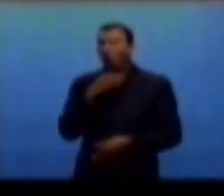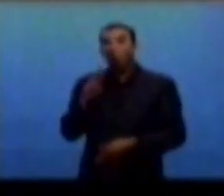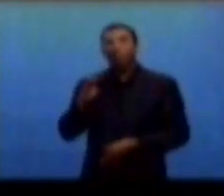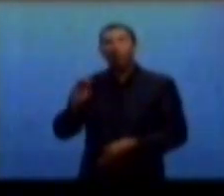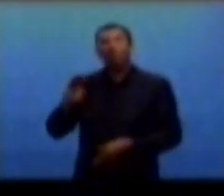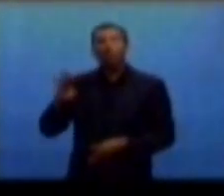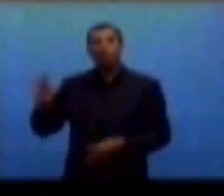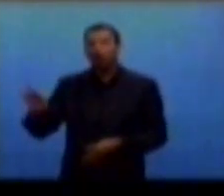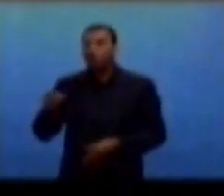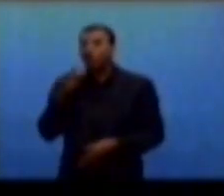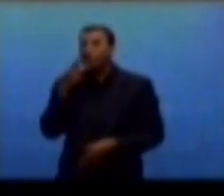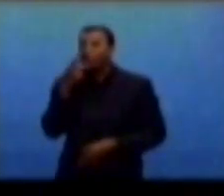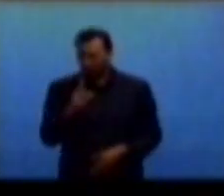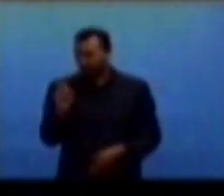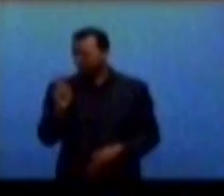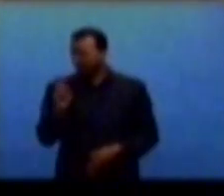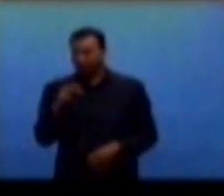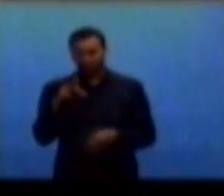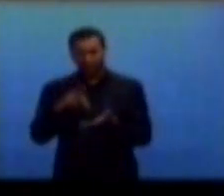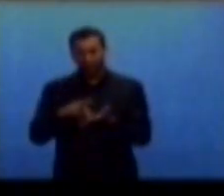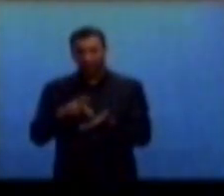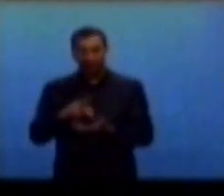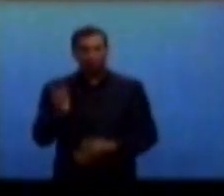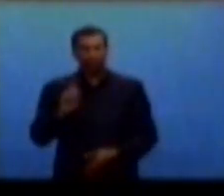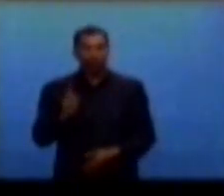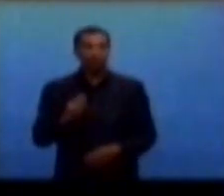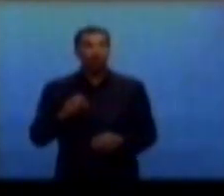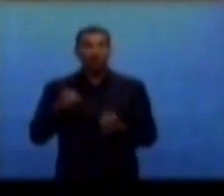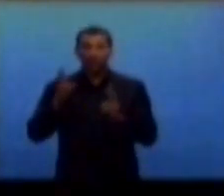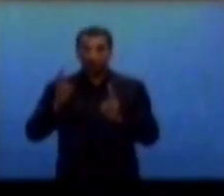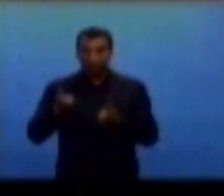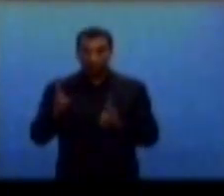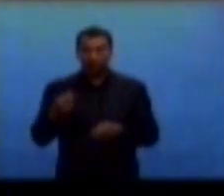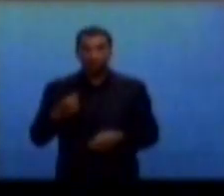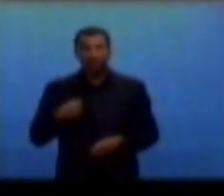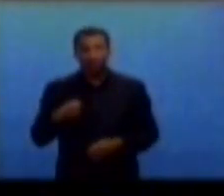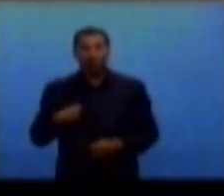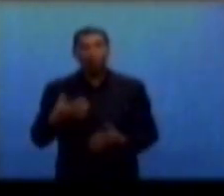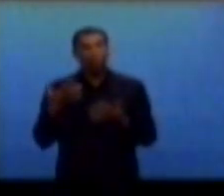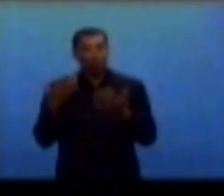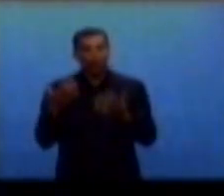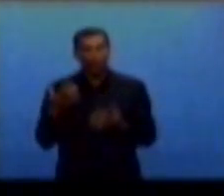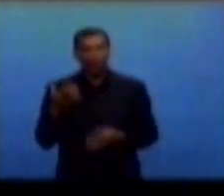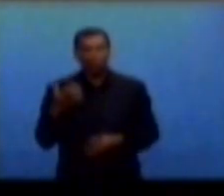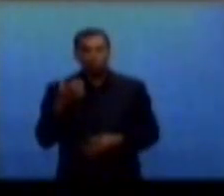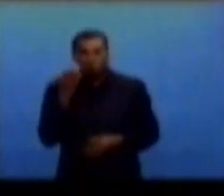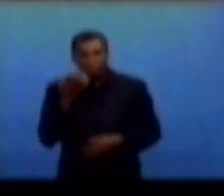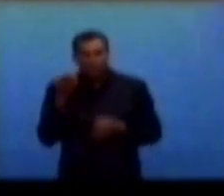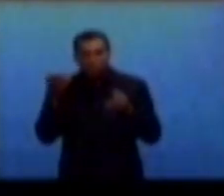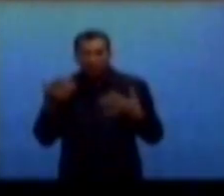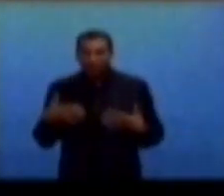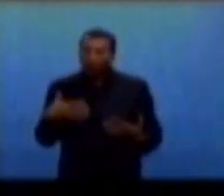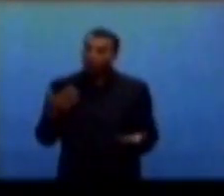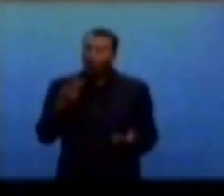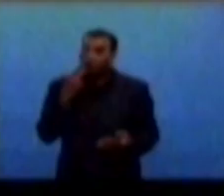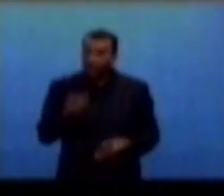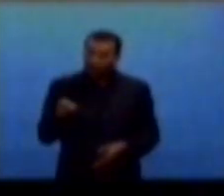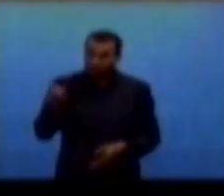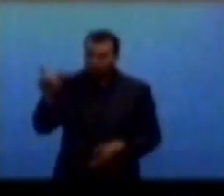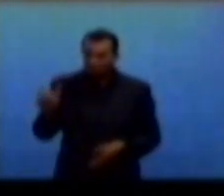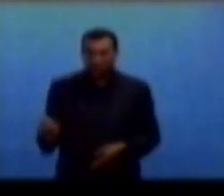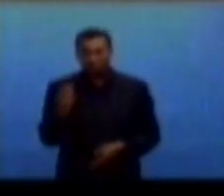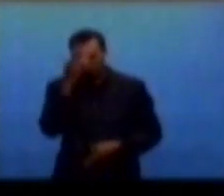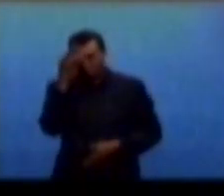fala em relação ao governador. Sempre que eu quiser discorrer algum conceito sobre V. Exª ou quem quer que